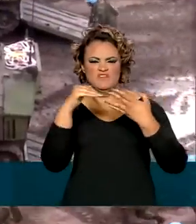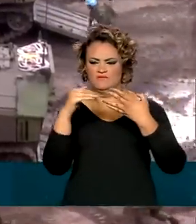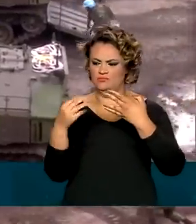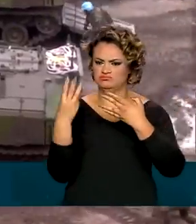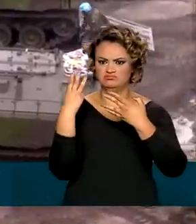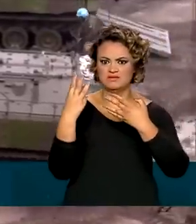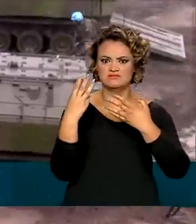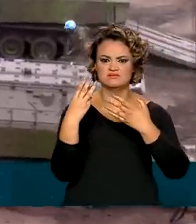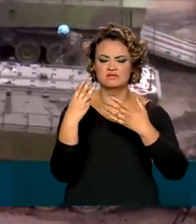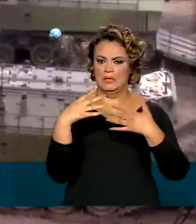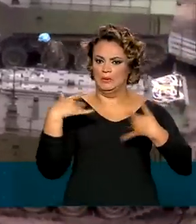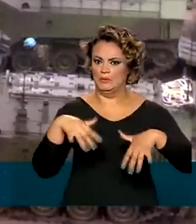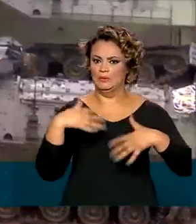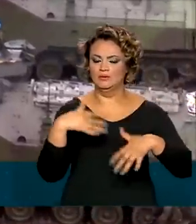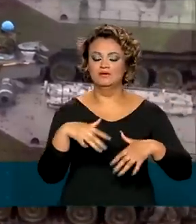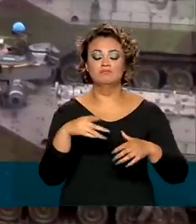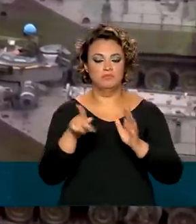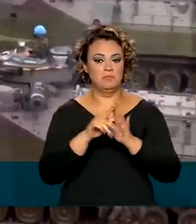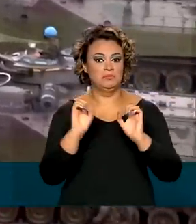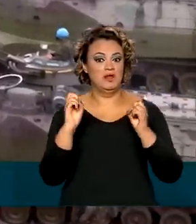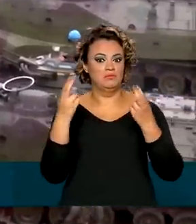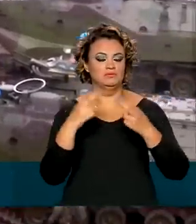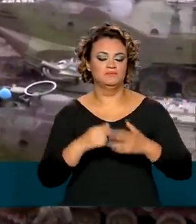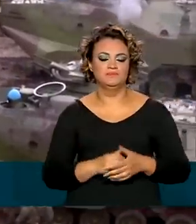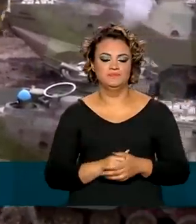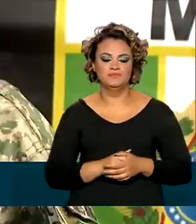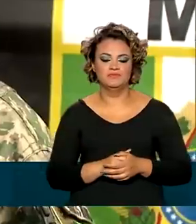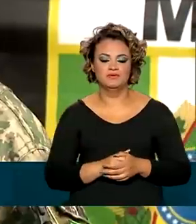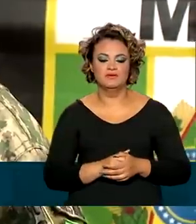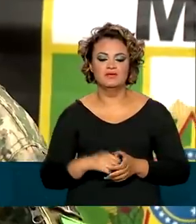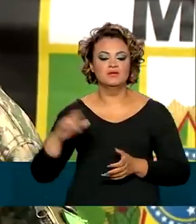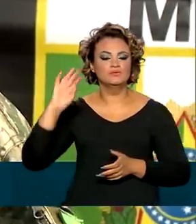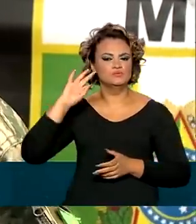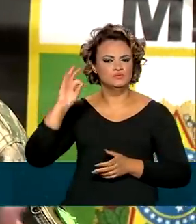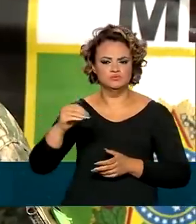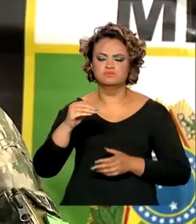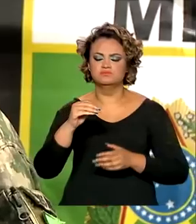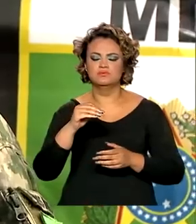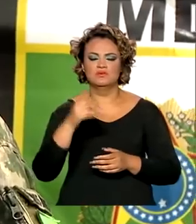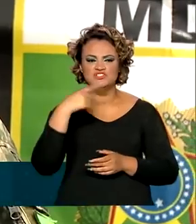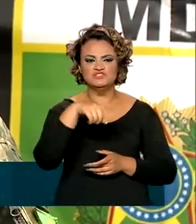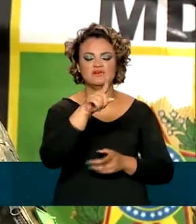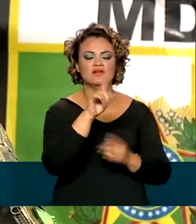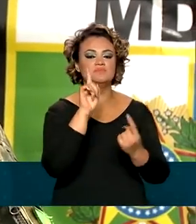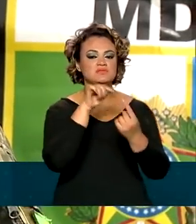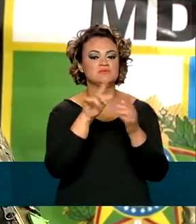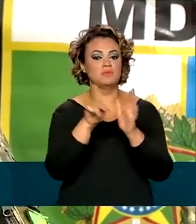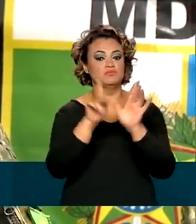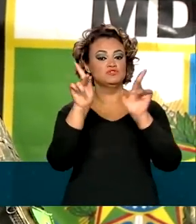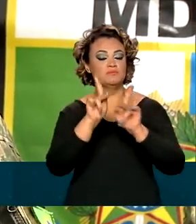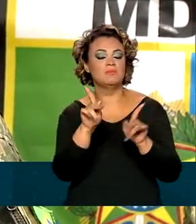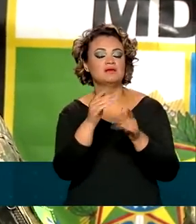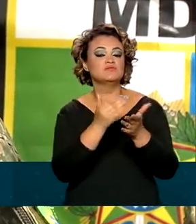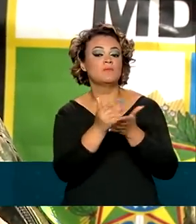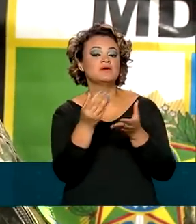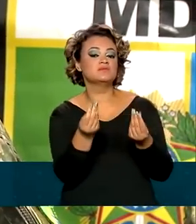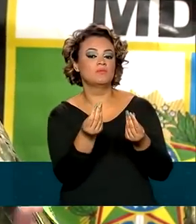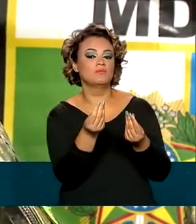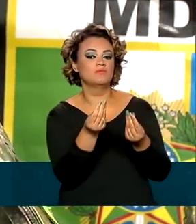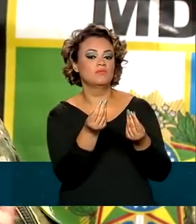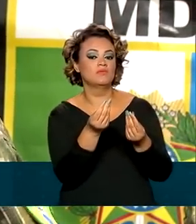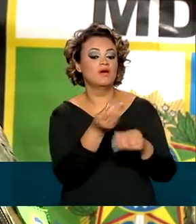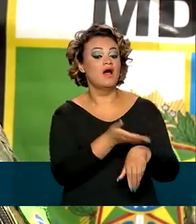mais alta classificação operacional da ONU. Todo o processo de vida por uma missão de paz, ele se inicia com